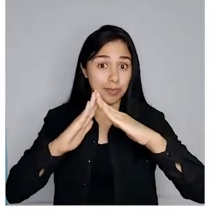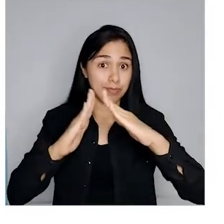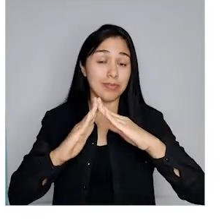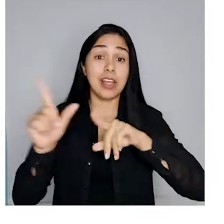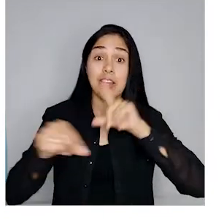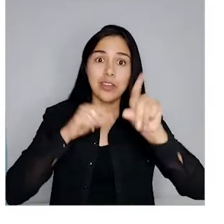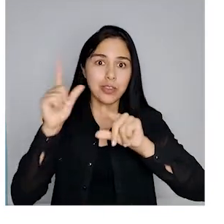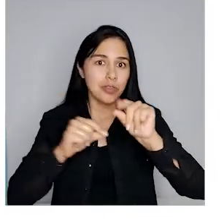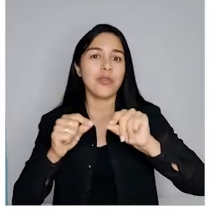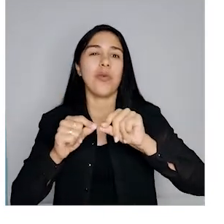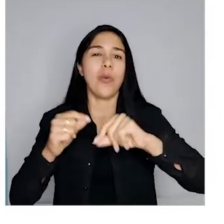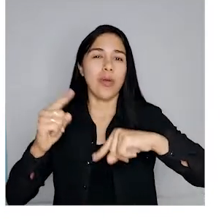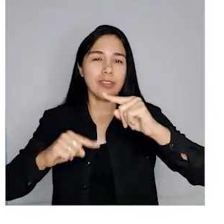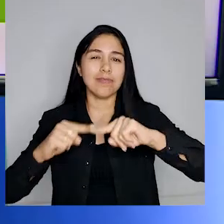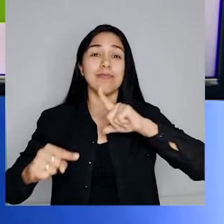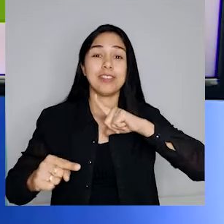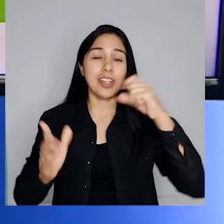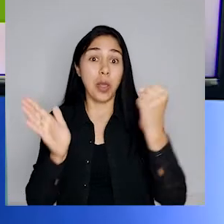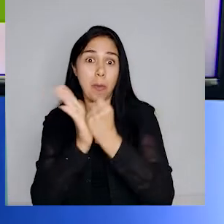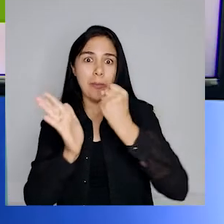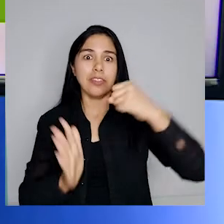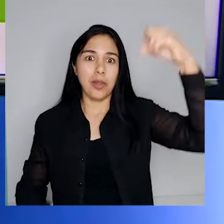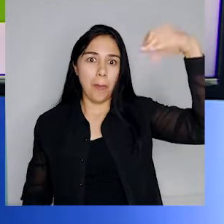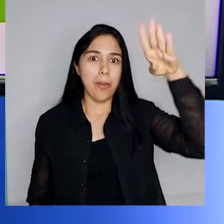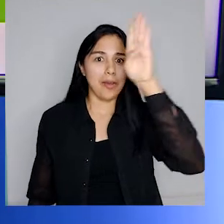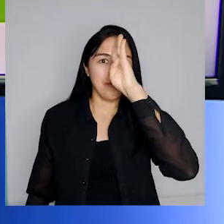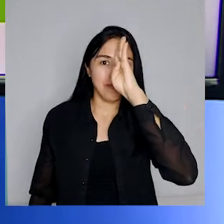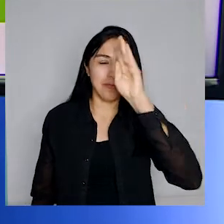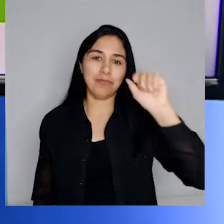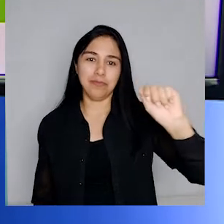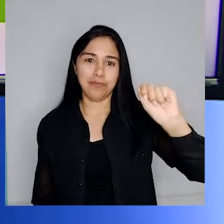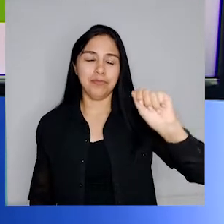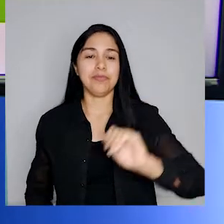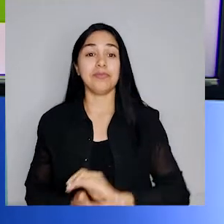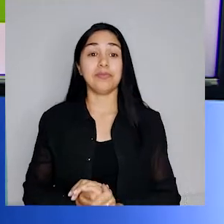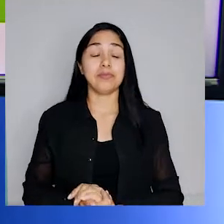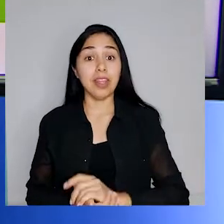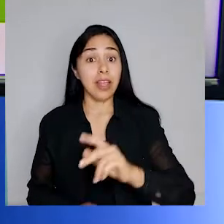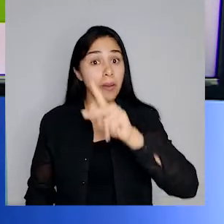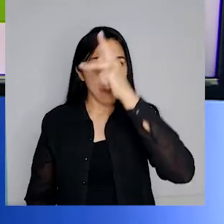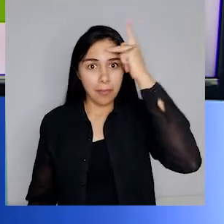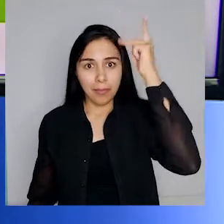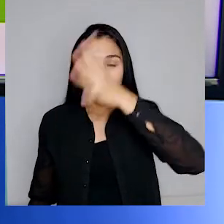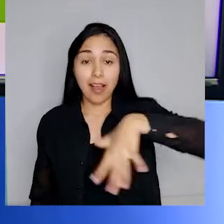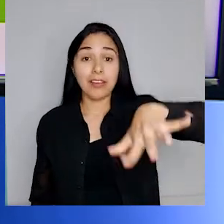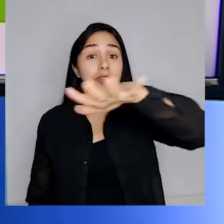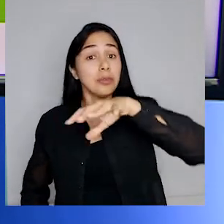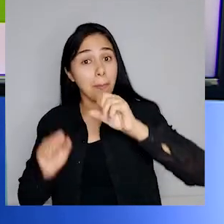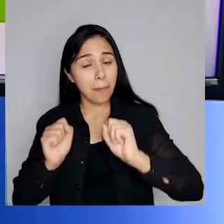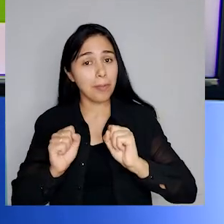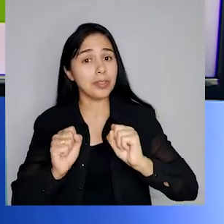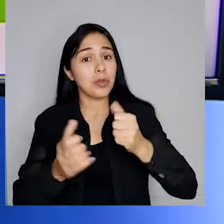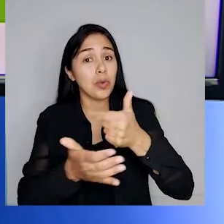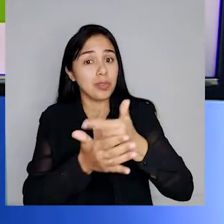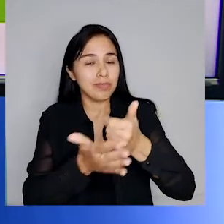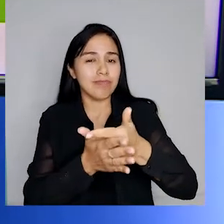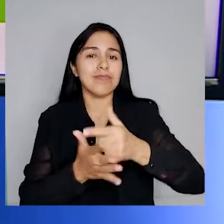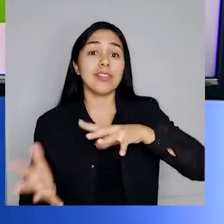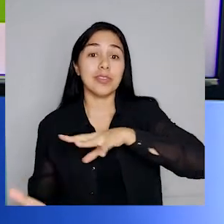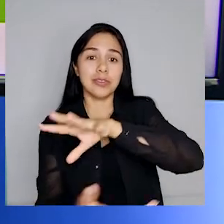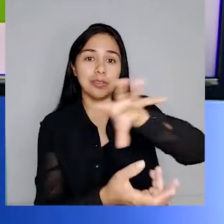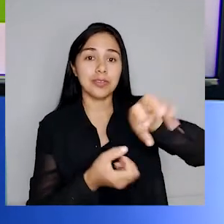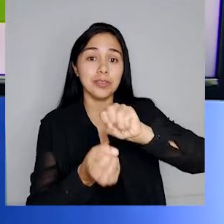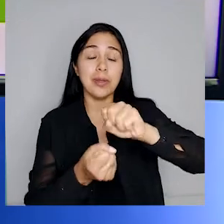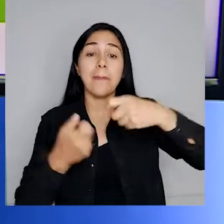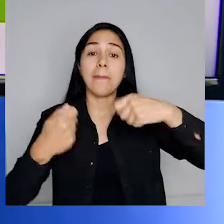classificados como selo Procel A. Para sermos consumidores sustentáveis, precisamos pensar ações para resolver o